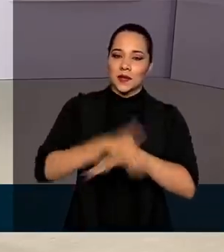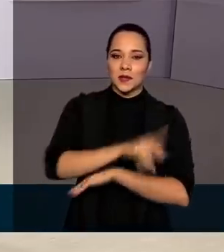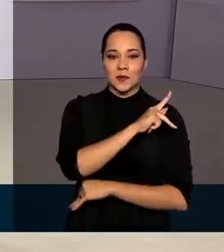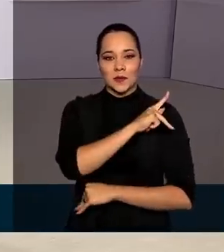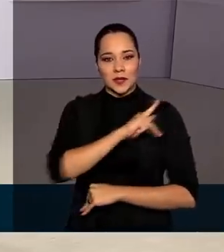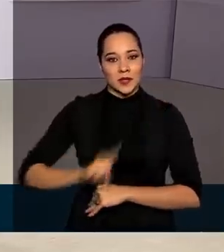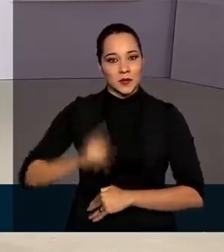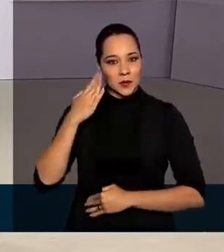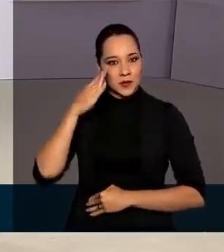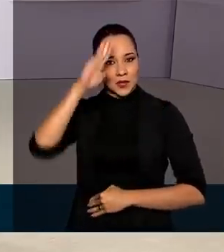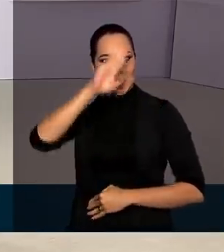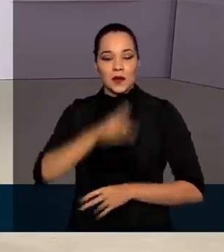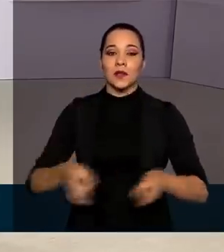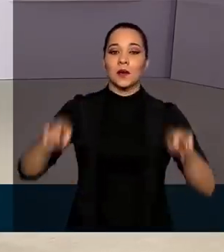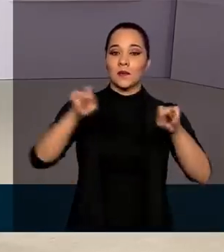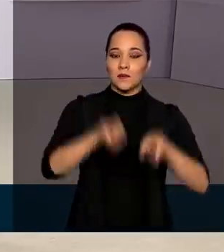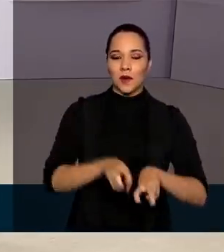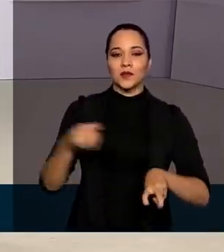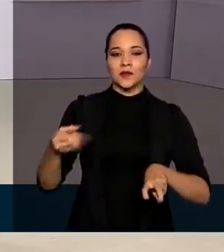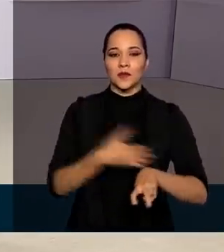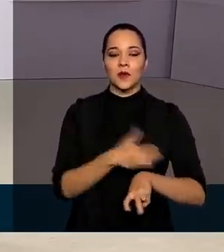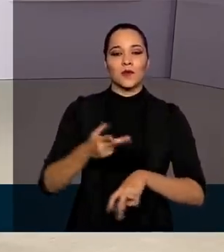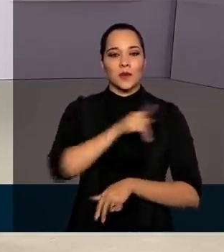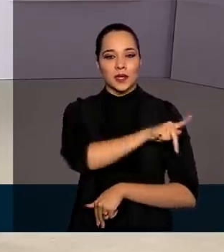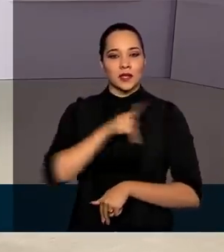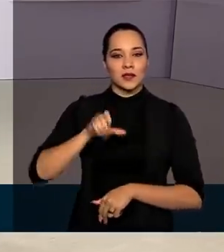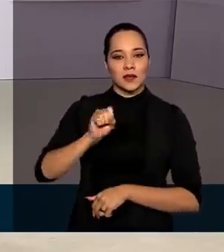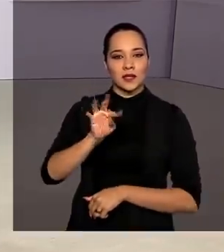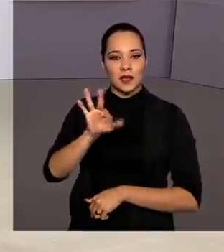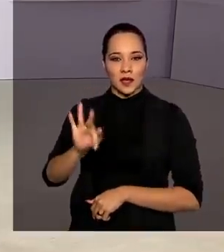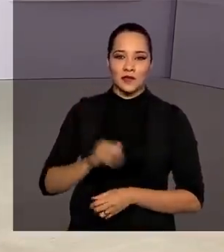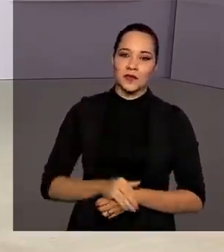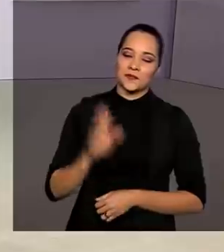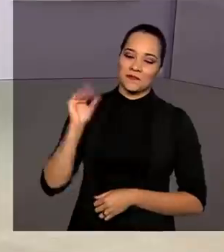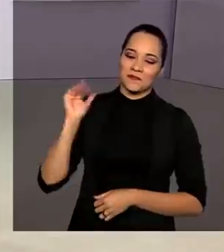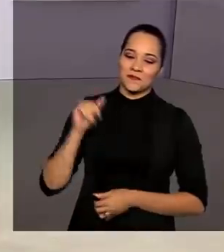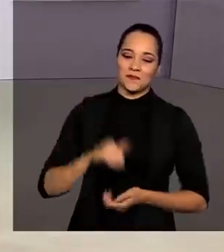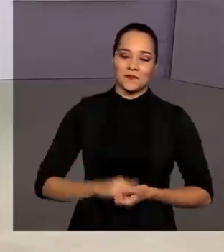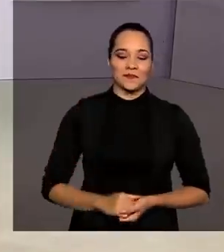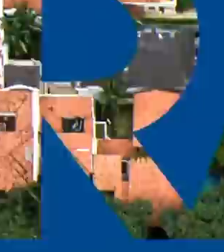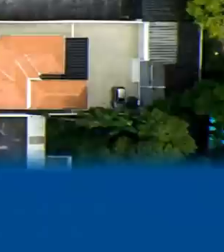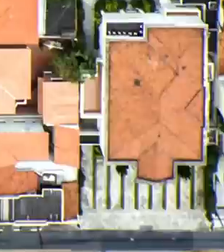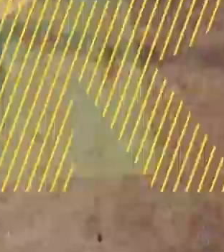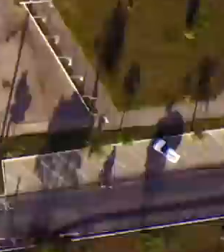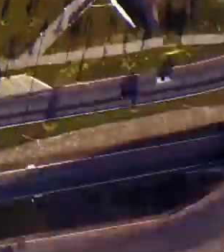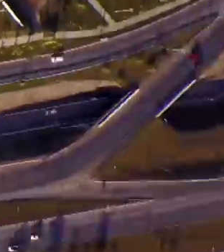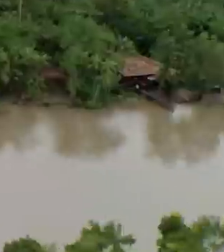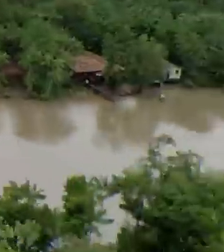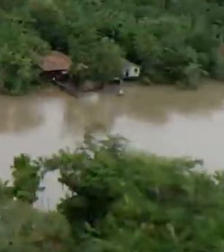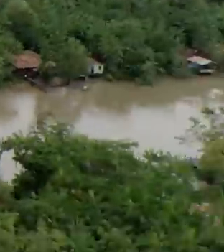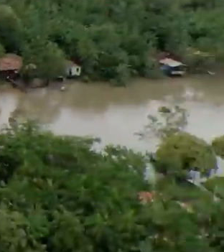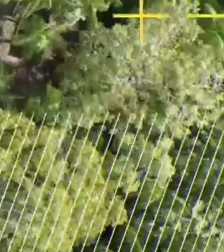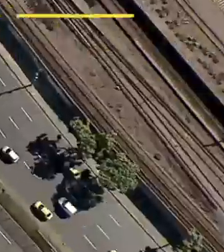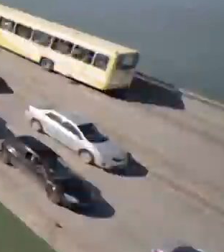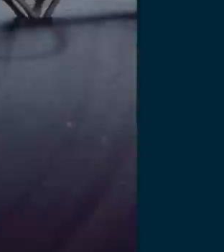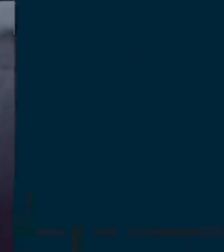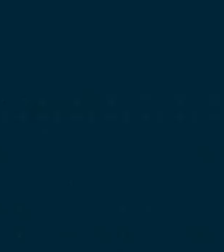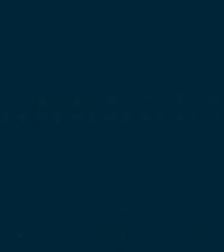do presidente Jair Bolsonaro na posse do novo presidente do STF. Até já! Música